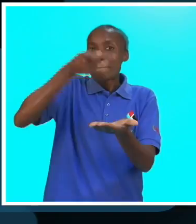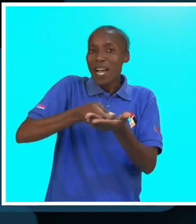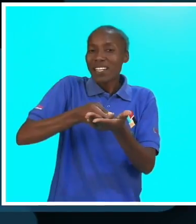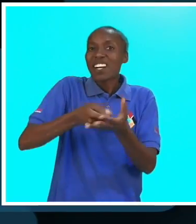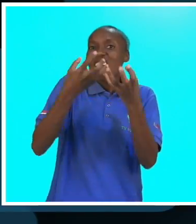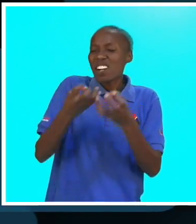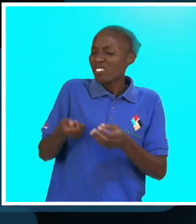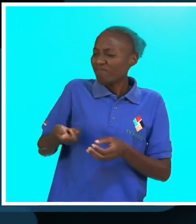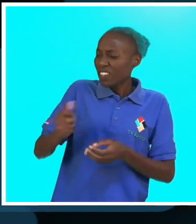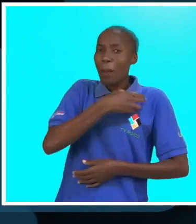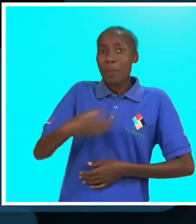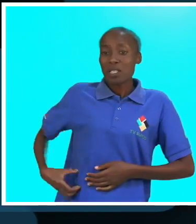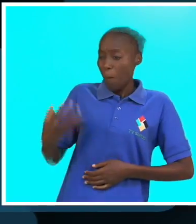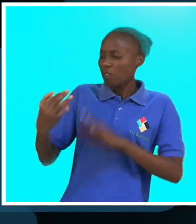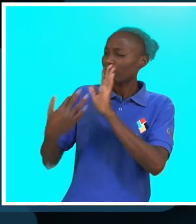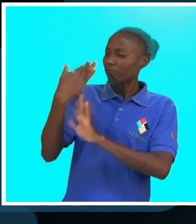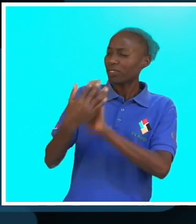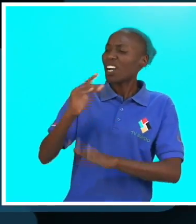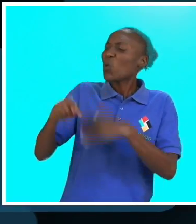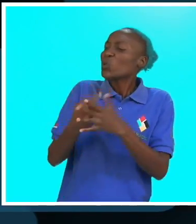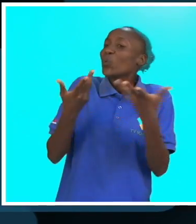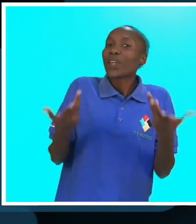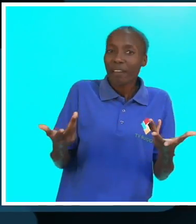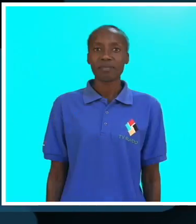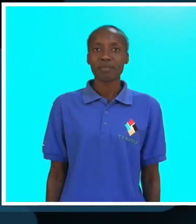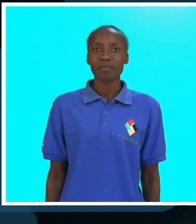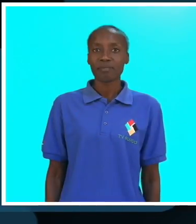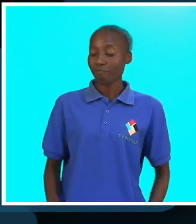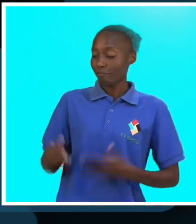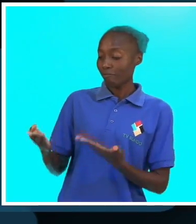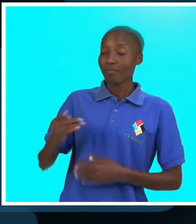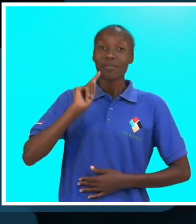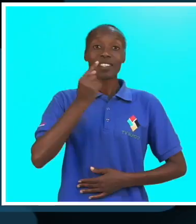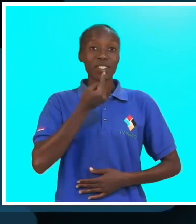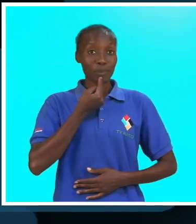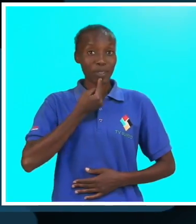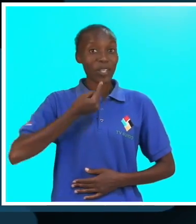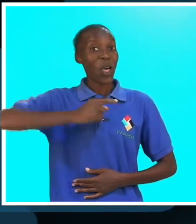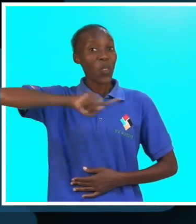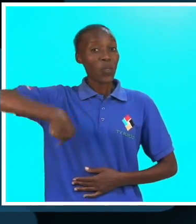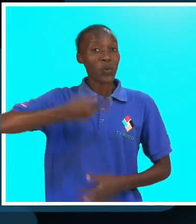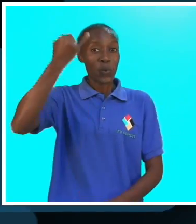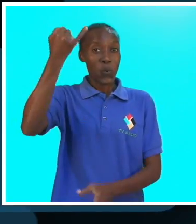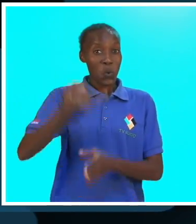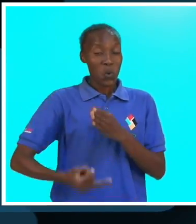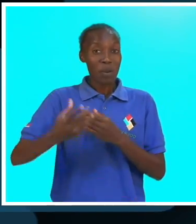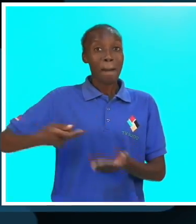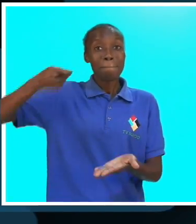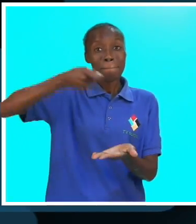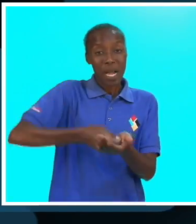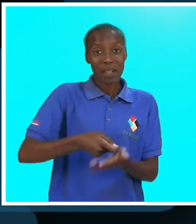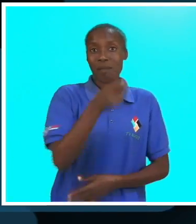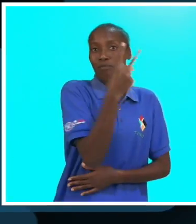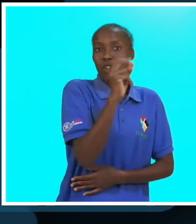uma dívida. Senhor presidente, pode explicar basicamente o que está acontecendo? A nossa última cota que nós pagamos